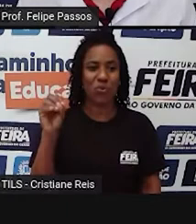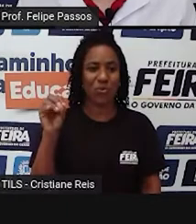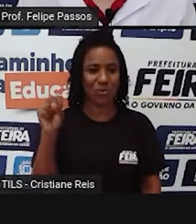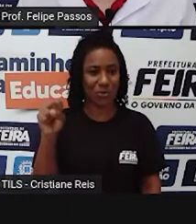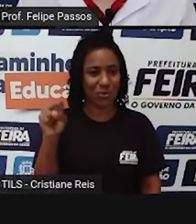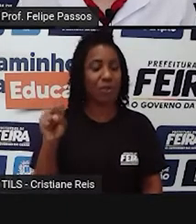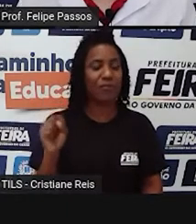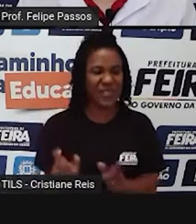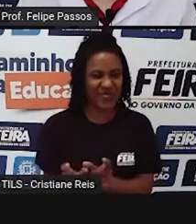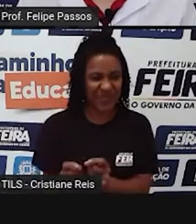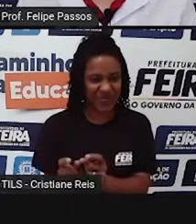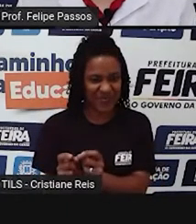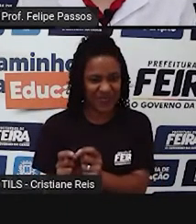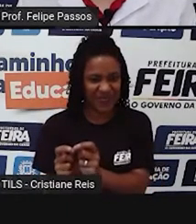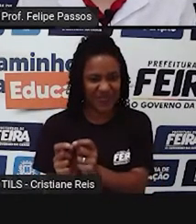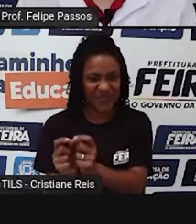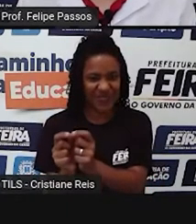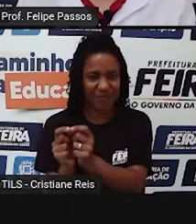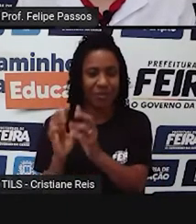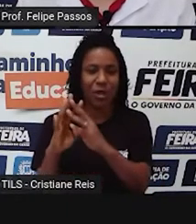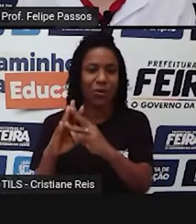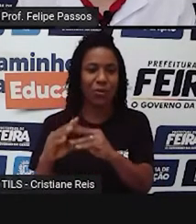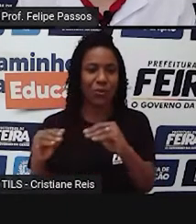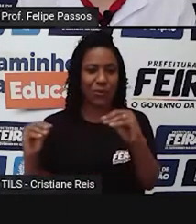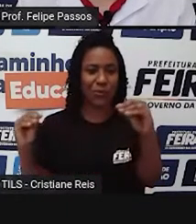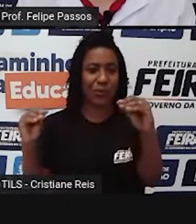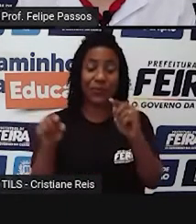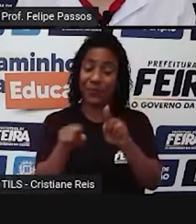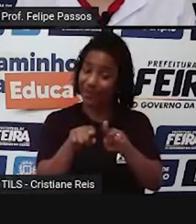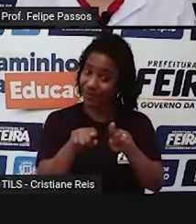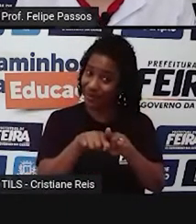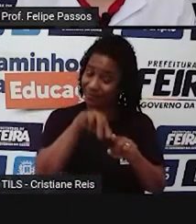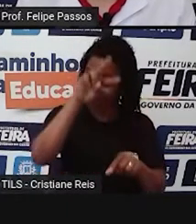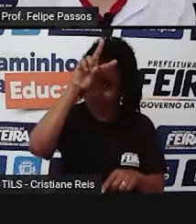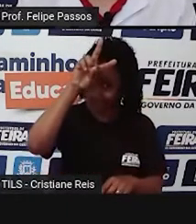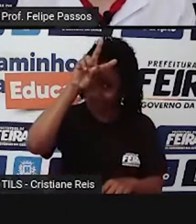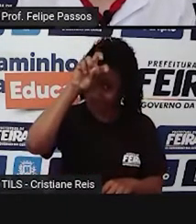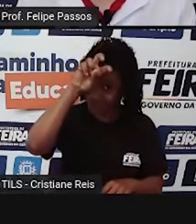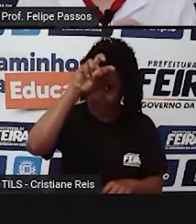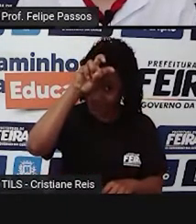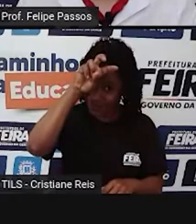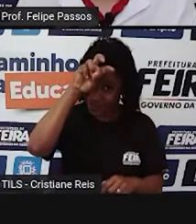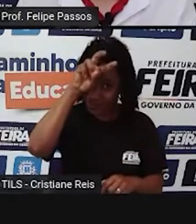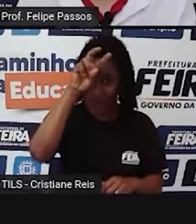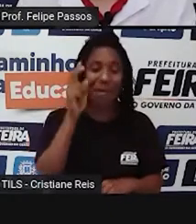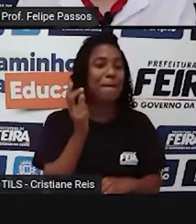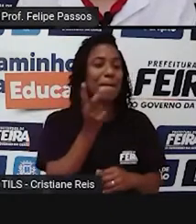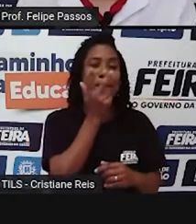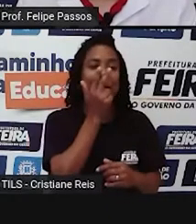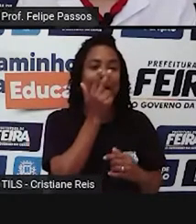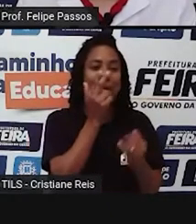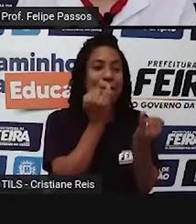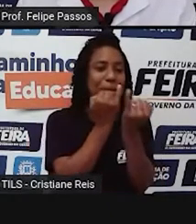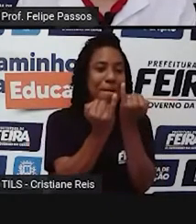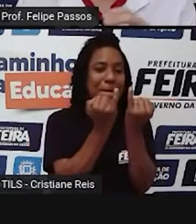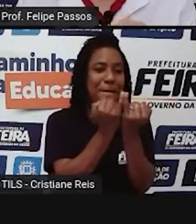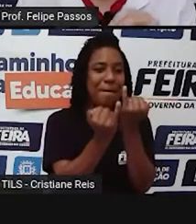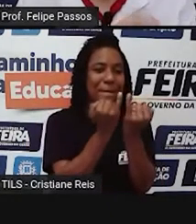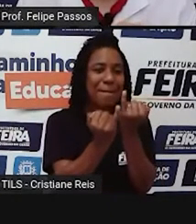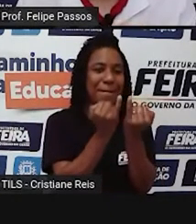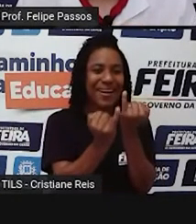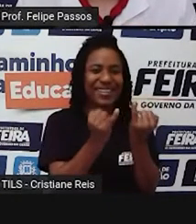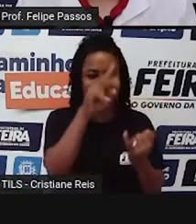insetos que são parentes da barata, né? Eles vivem ali na terra, no ambiente natural,